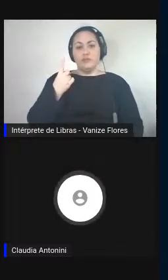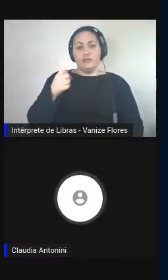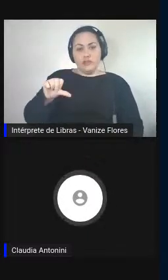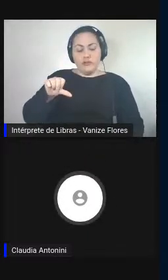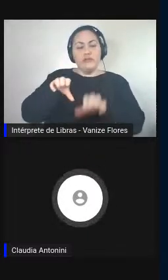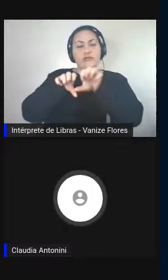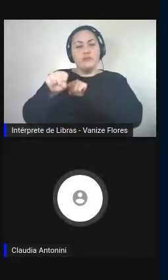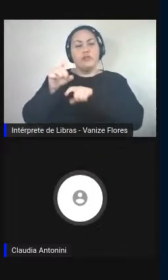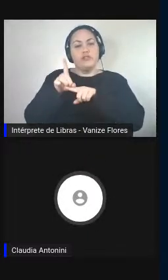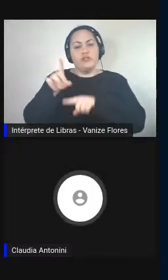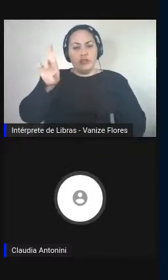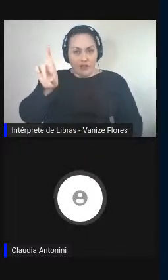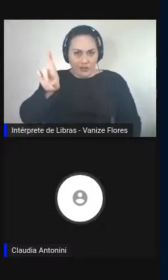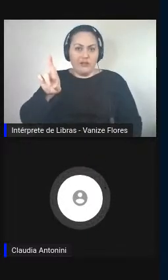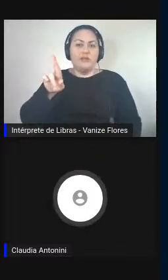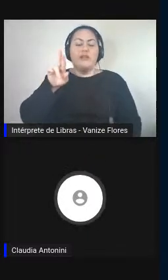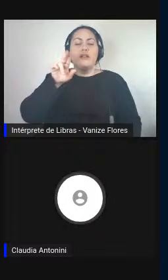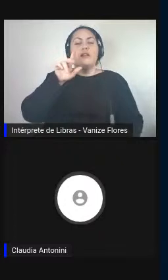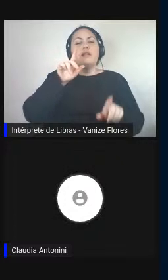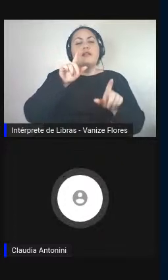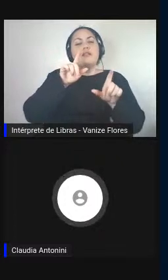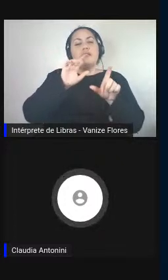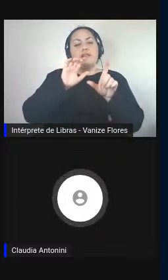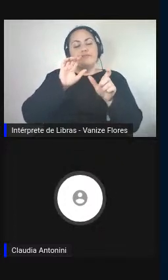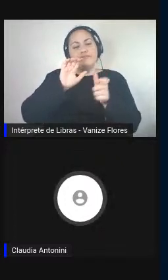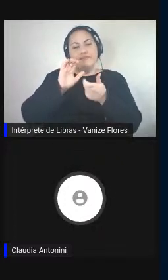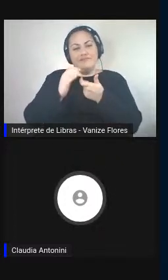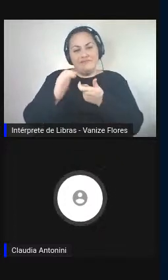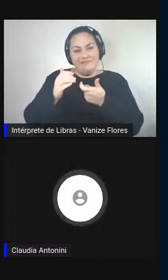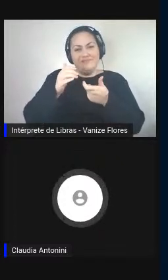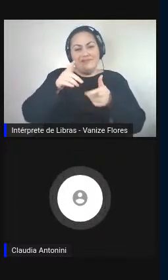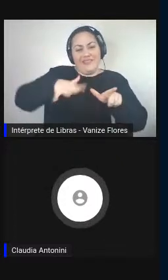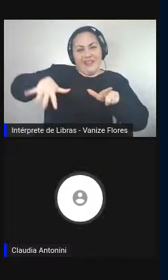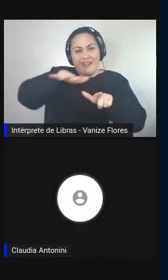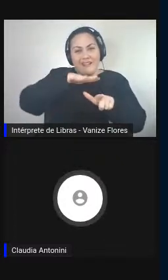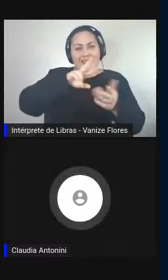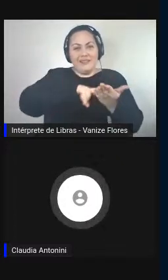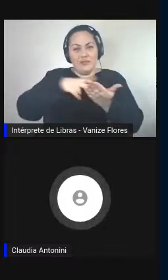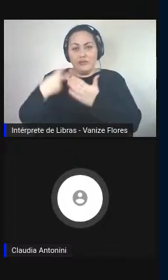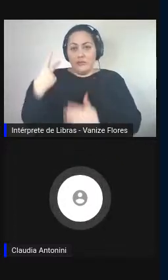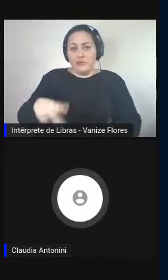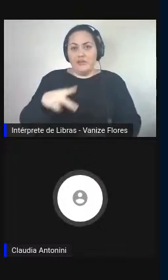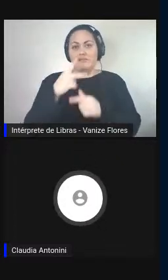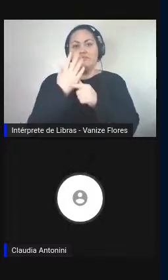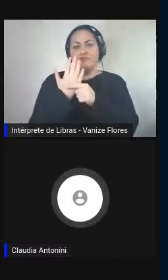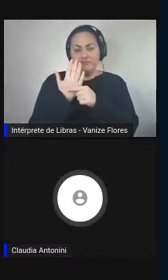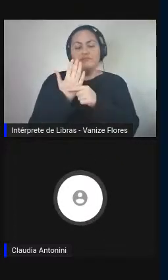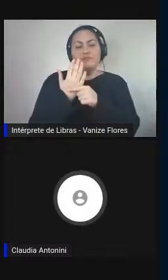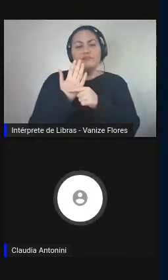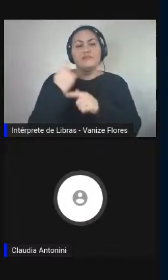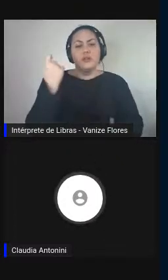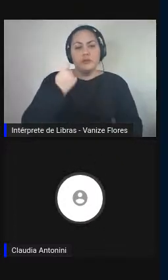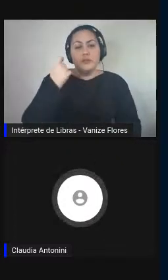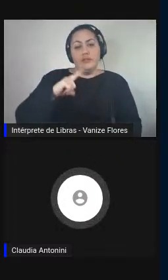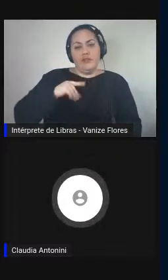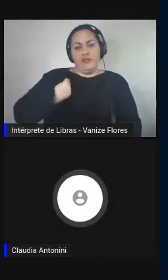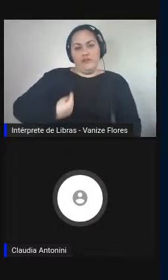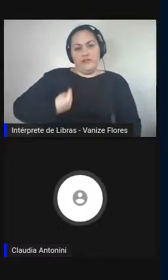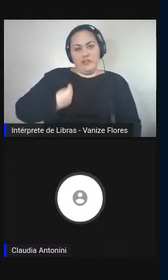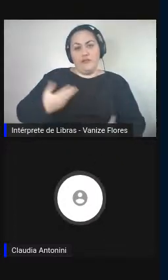lexicografia, terminologia e tradução aqui na Universidade Federal do Rio Grande do Sul, onde se encontra na atual